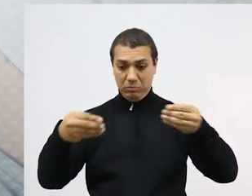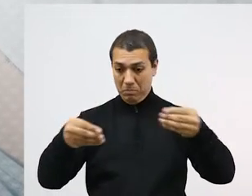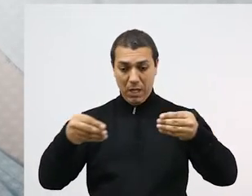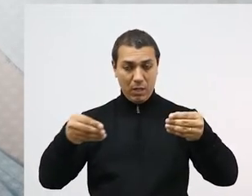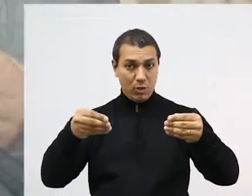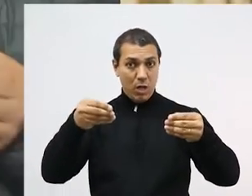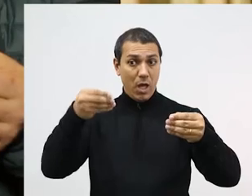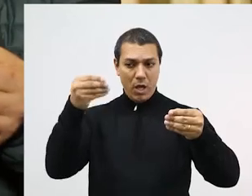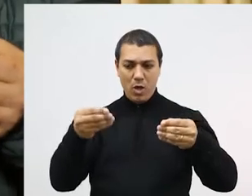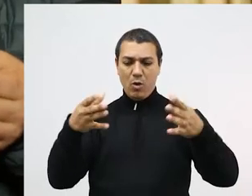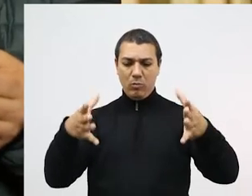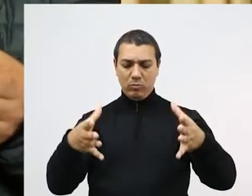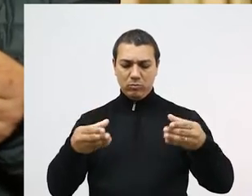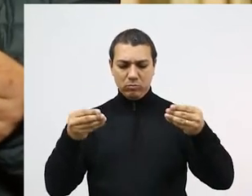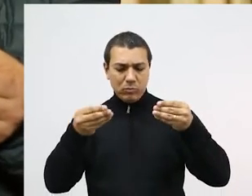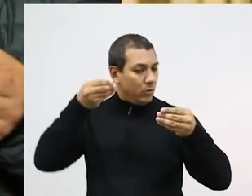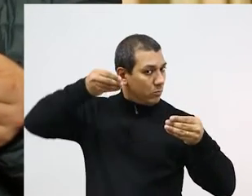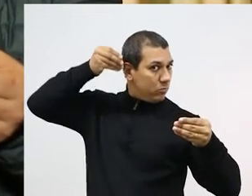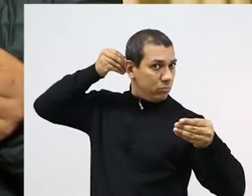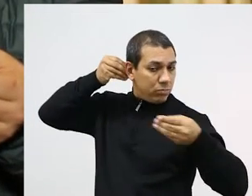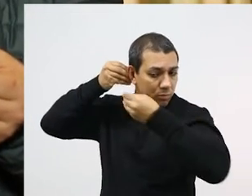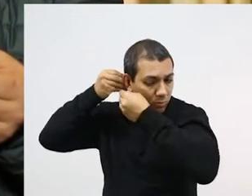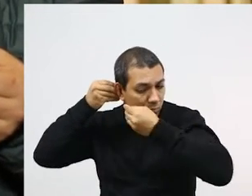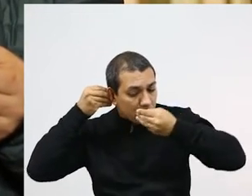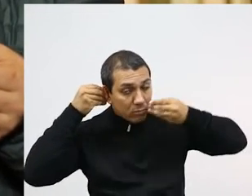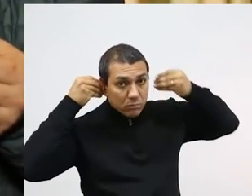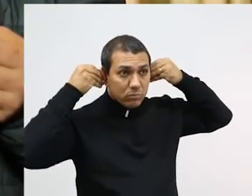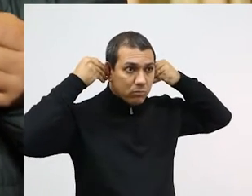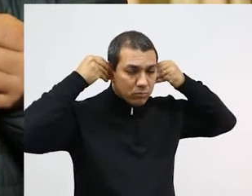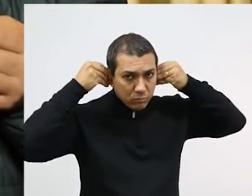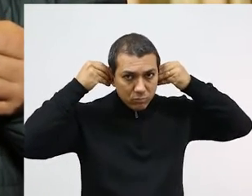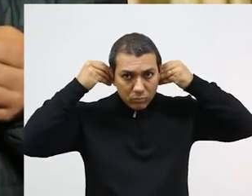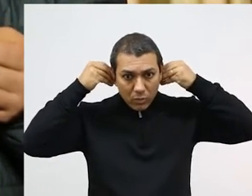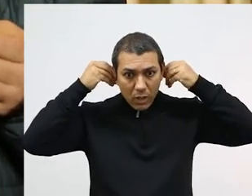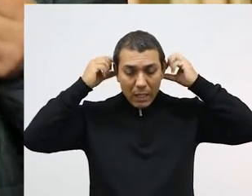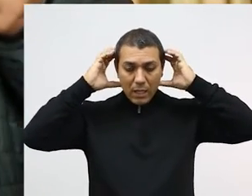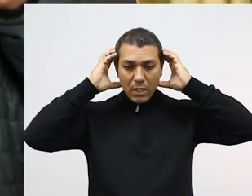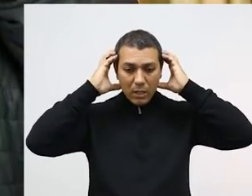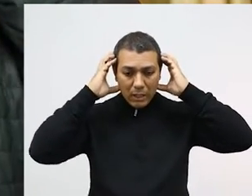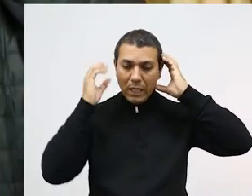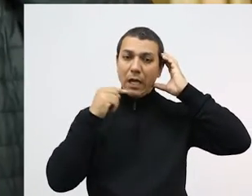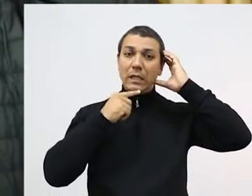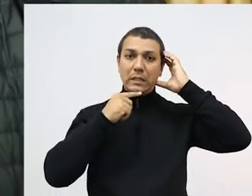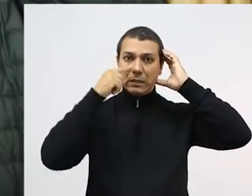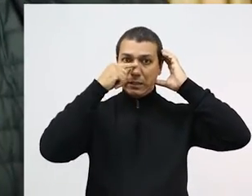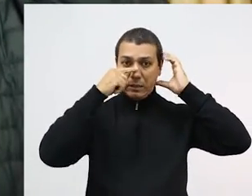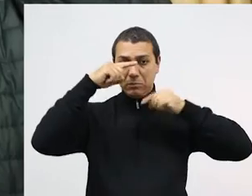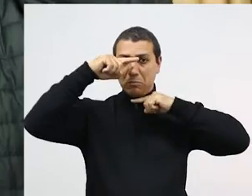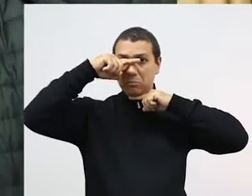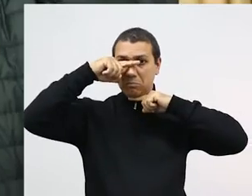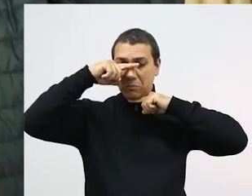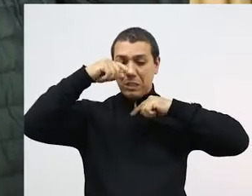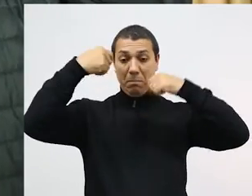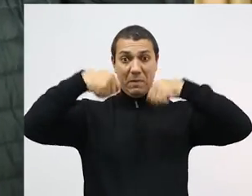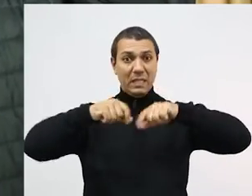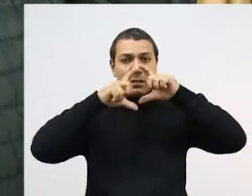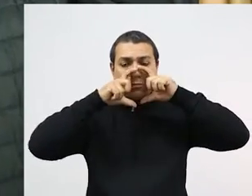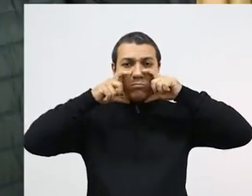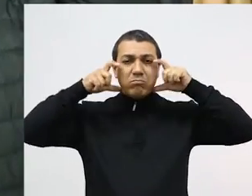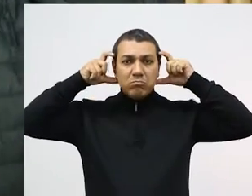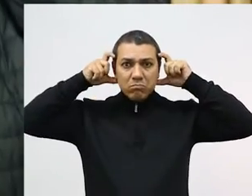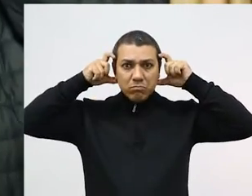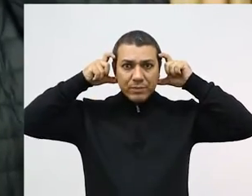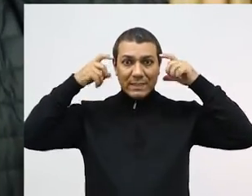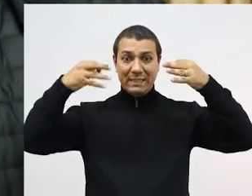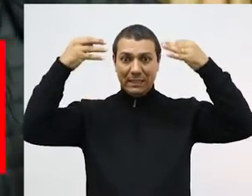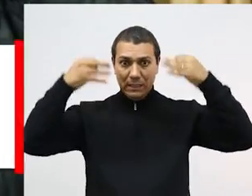Eu pego pelas alças. Se essas alças forem de elástico, isso me facilita, mas não precisa necessariamente. Eu ajusto na boca